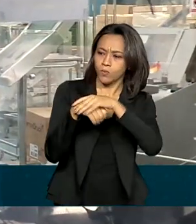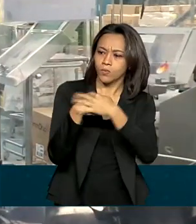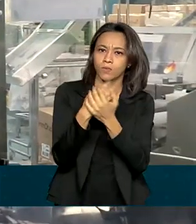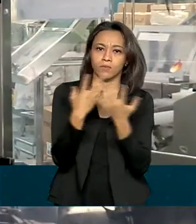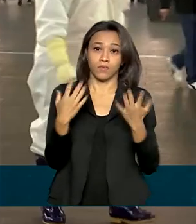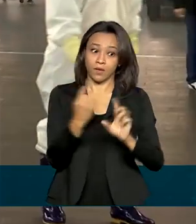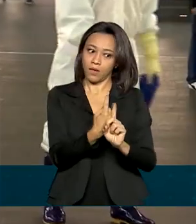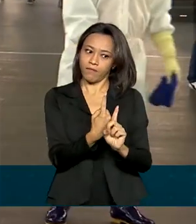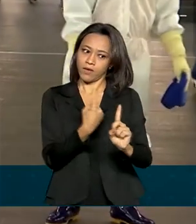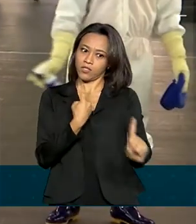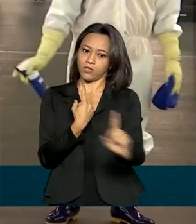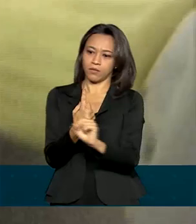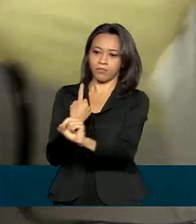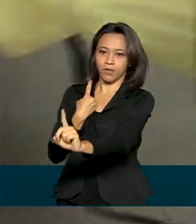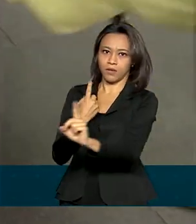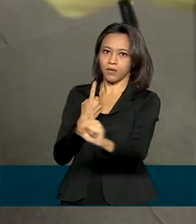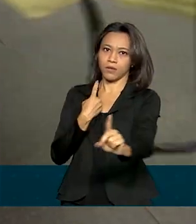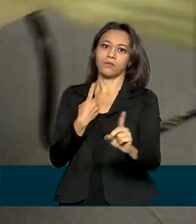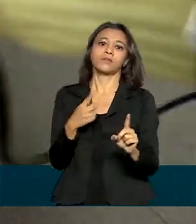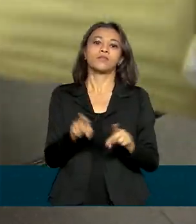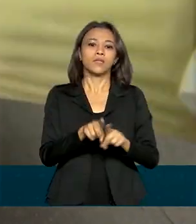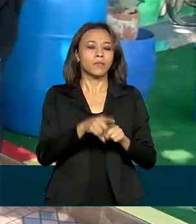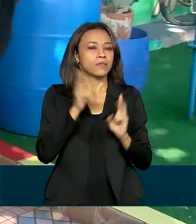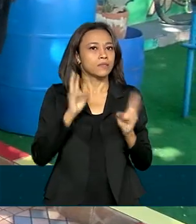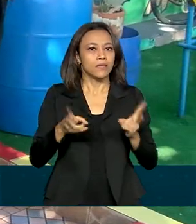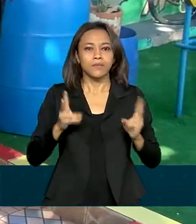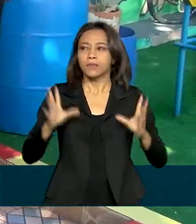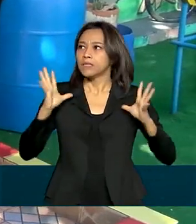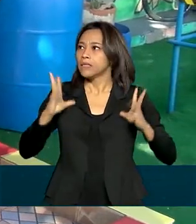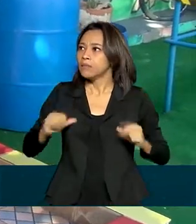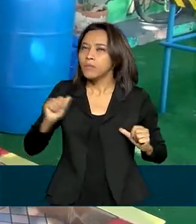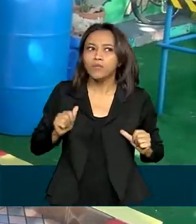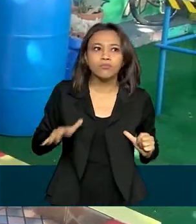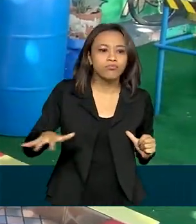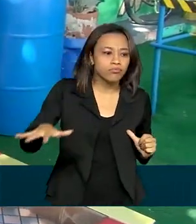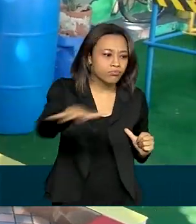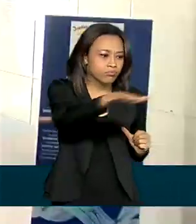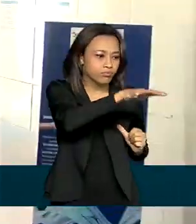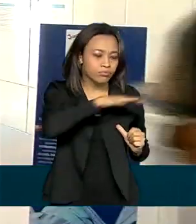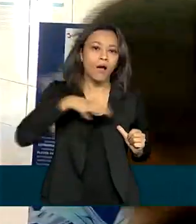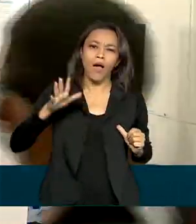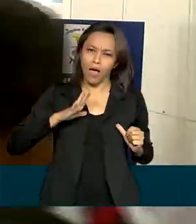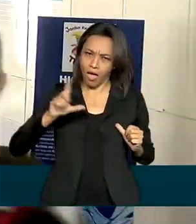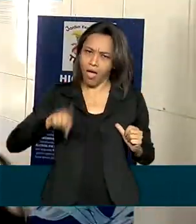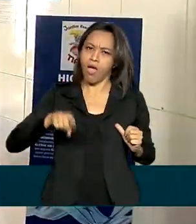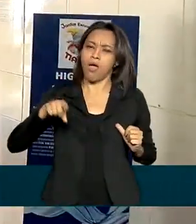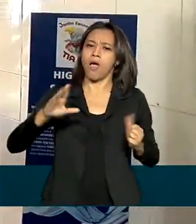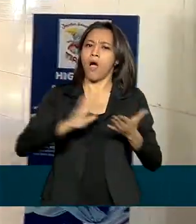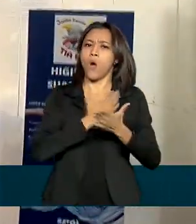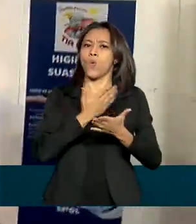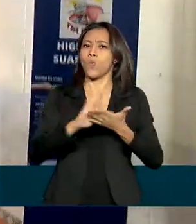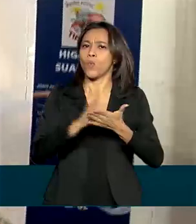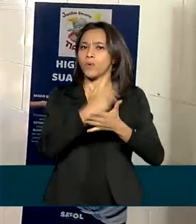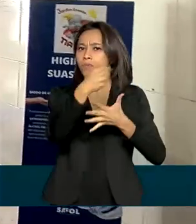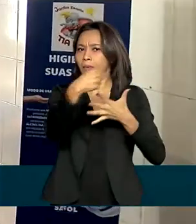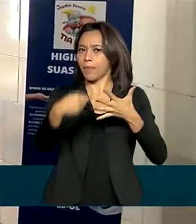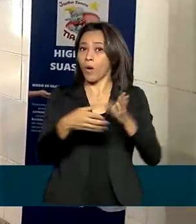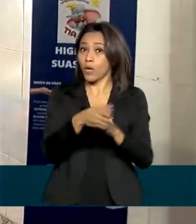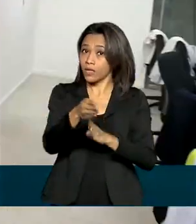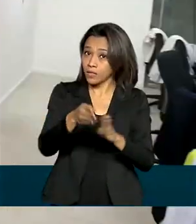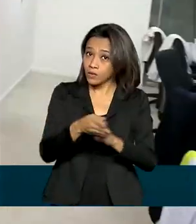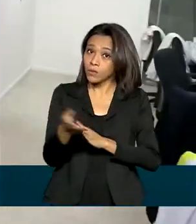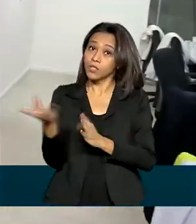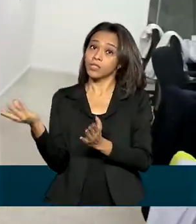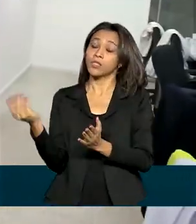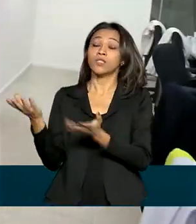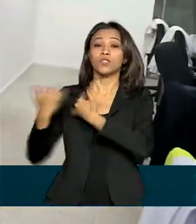de distância e higienização frequente em áreas comuns. Estas são algumas das orientações publicadas pelo